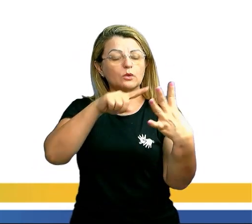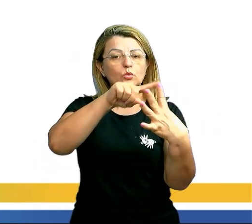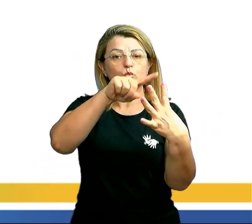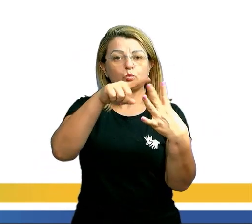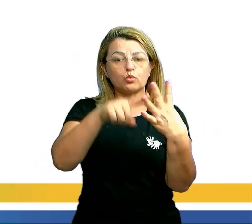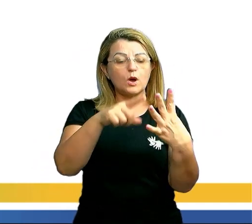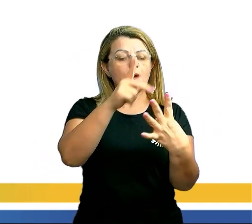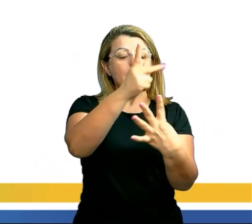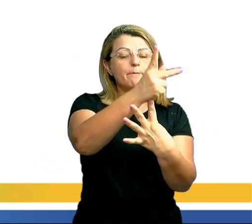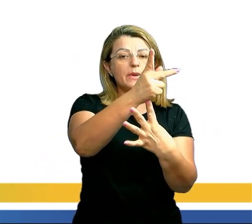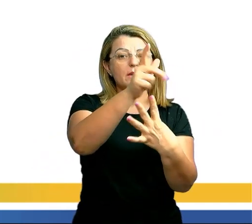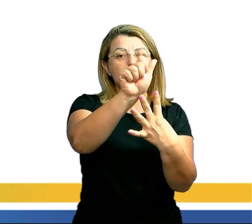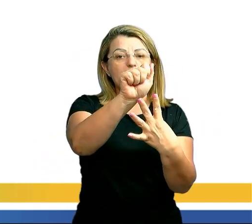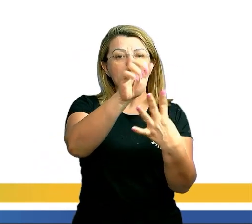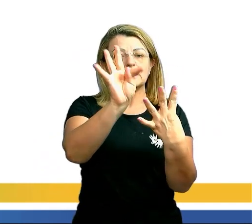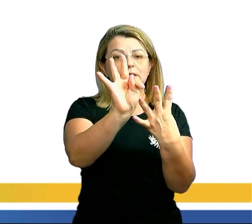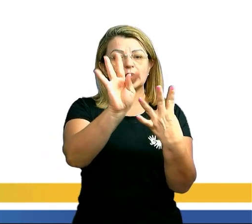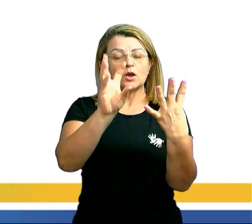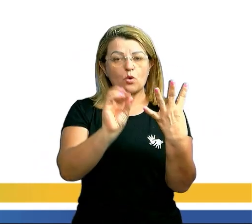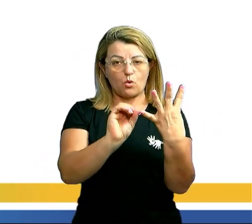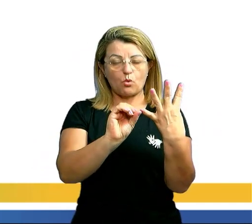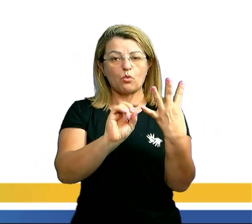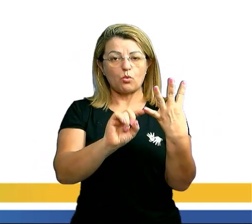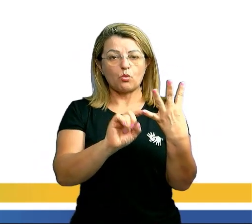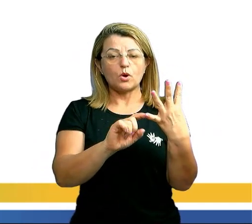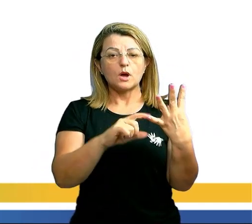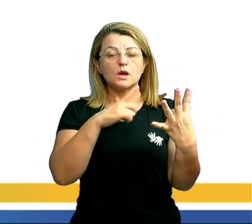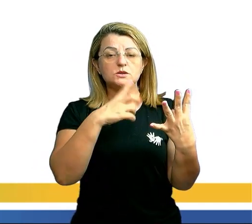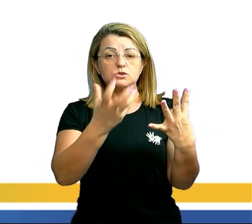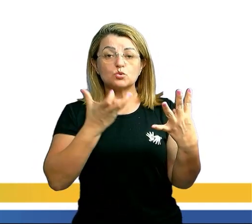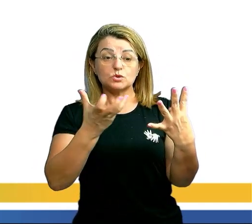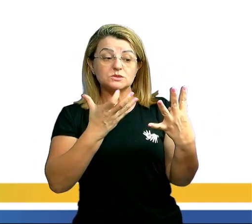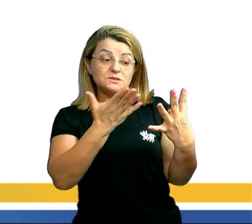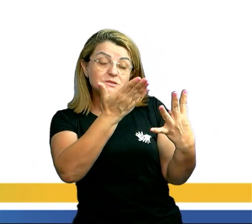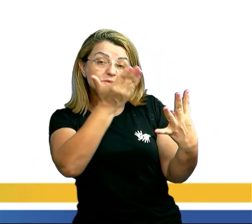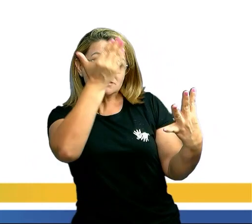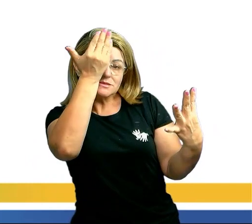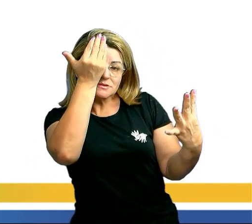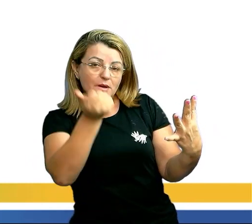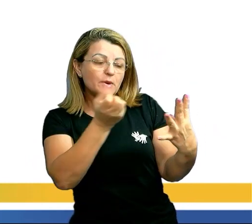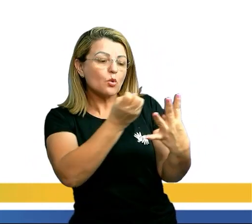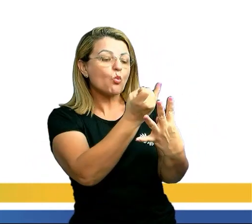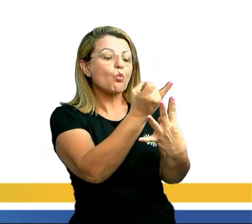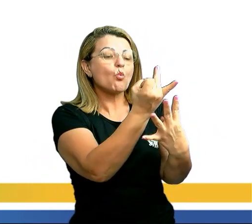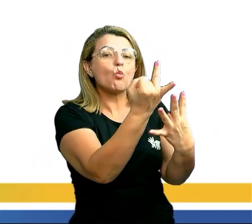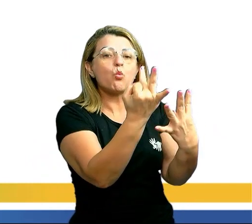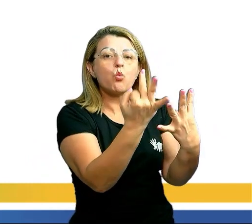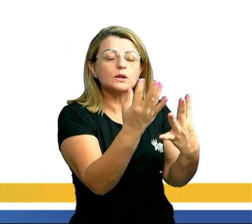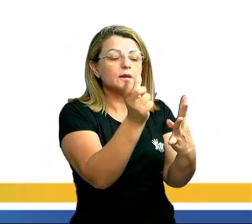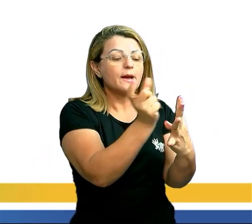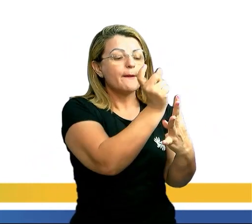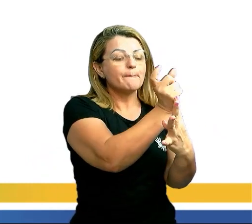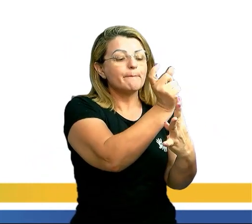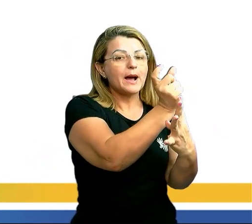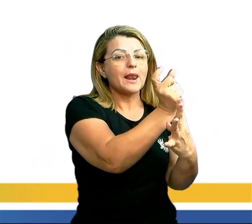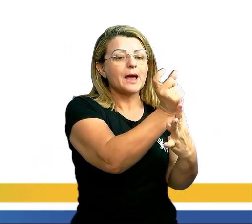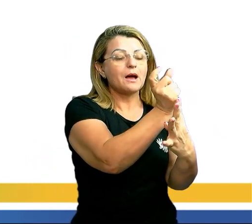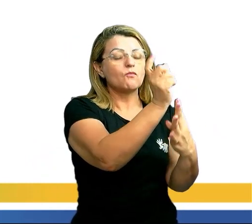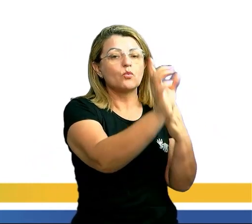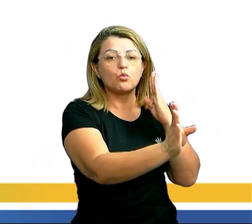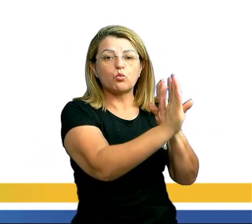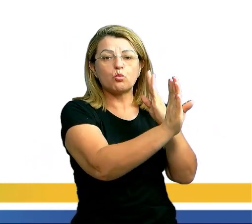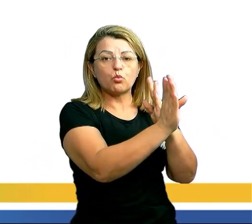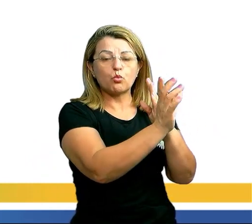Correto? Então, se eu quisesse trabalhar e descobrir quantas palavras eu consigo encontrar